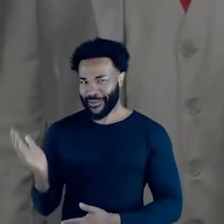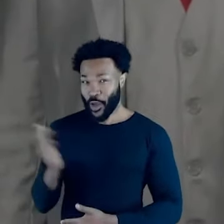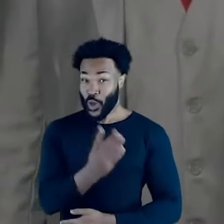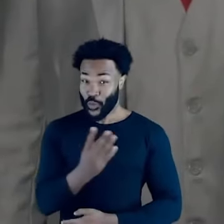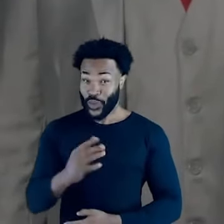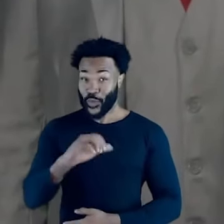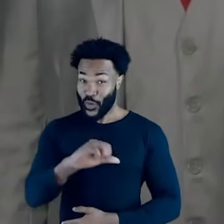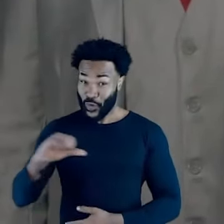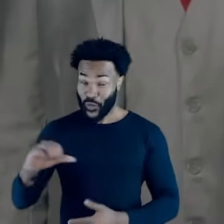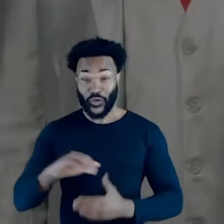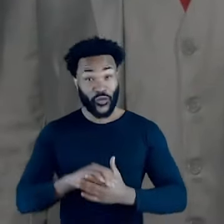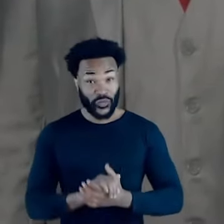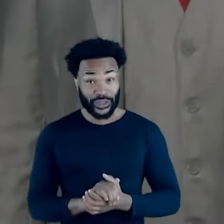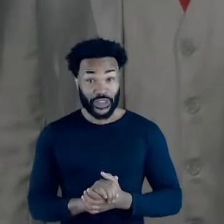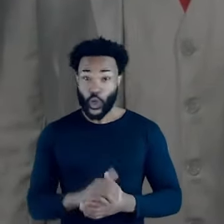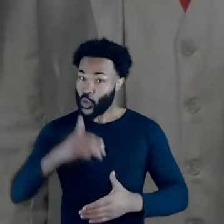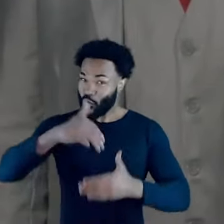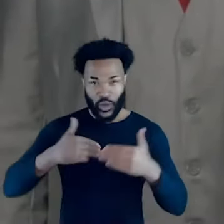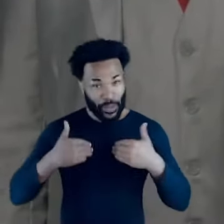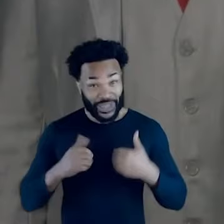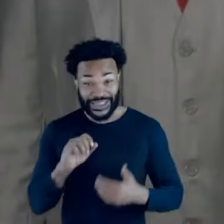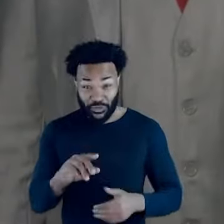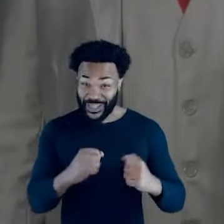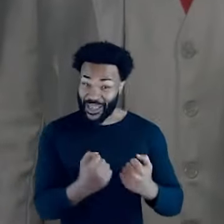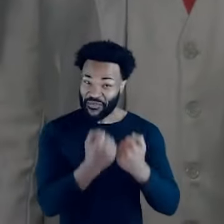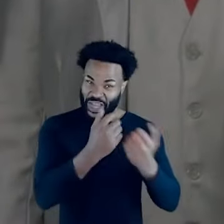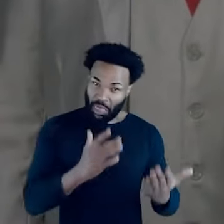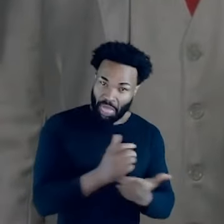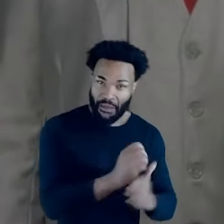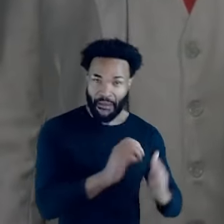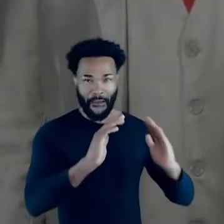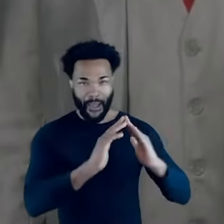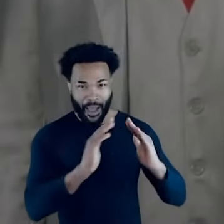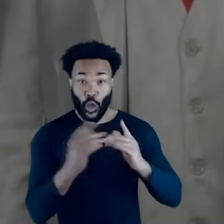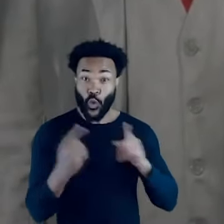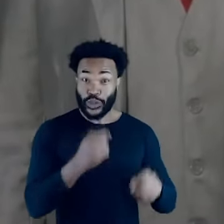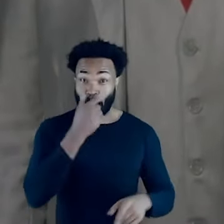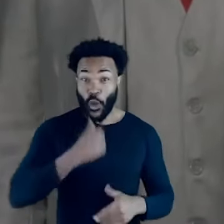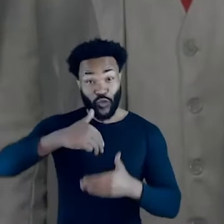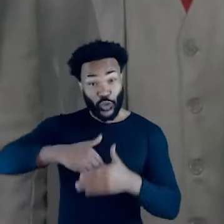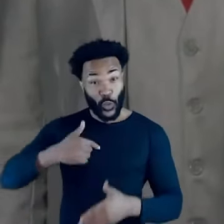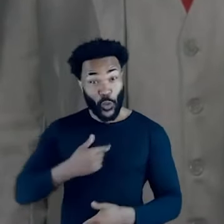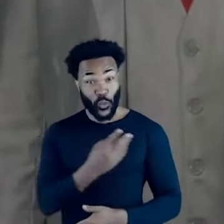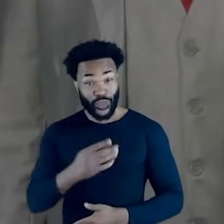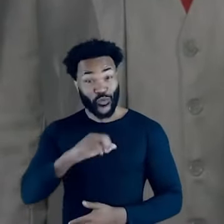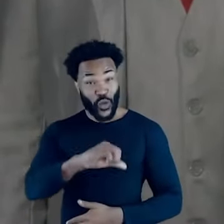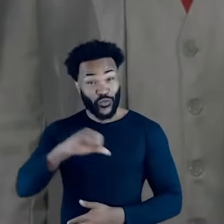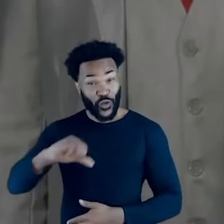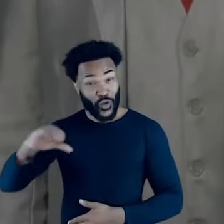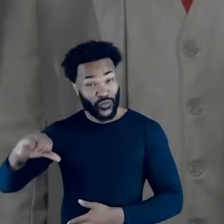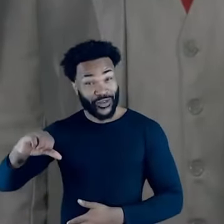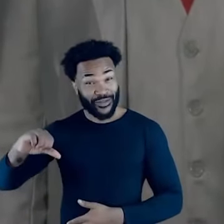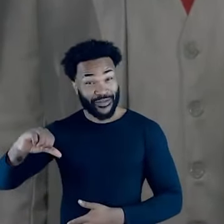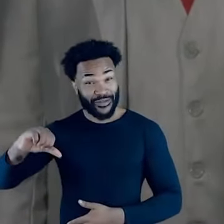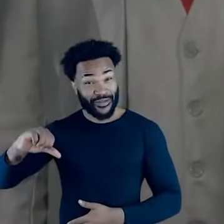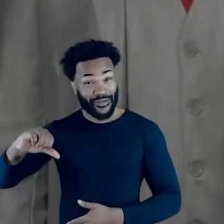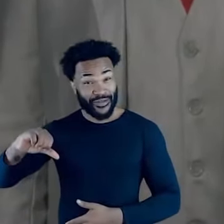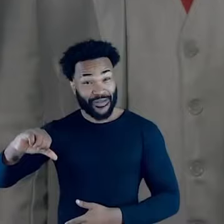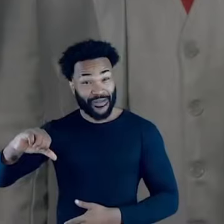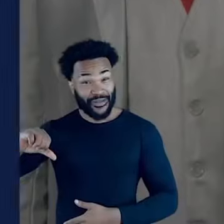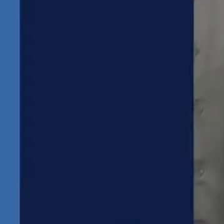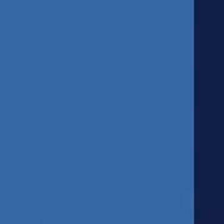Não vote no Renato, 44-999. Não vote em mim se você defende invasão de propriedade. Contra Boulos, vote Renato, 44